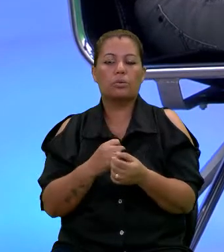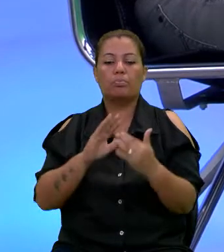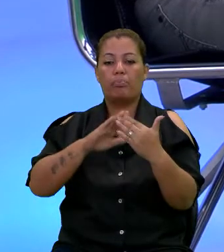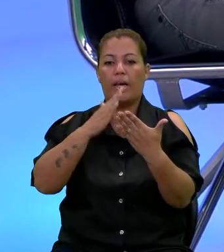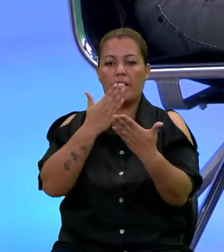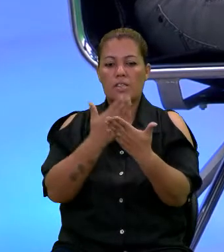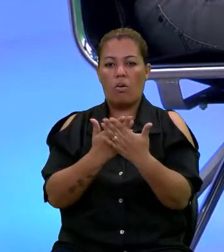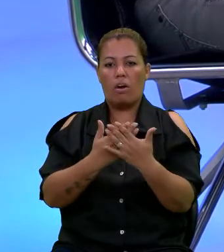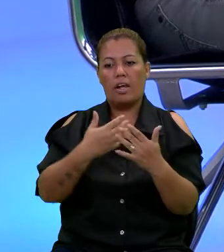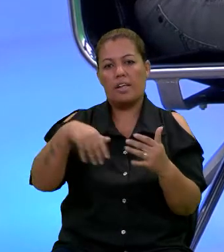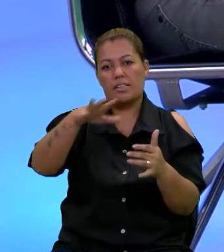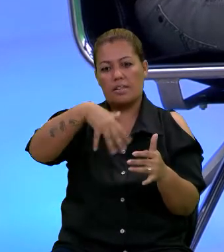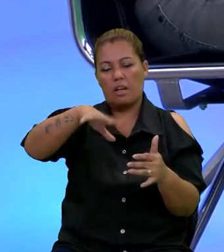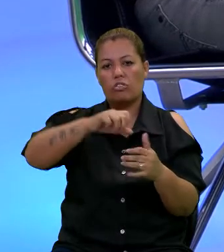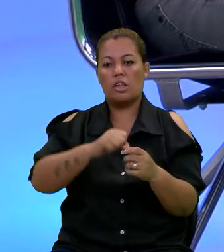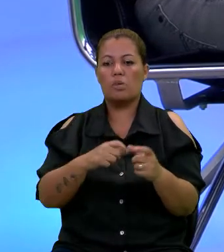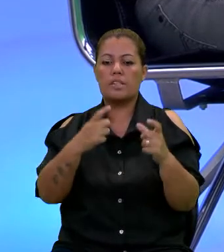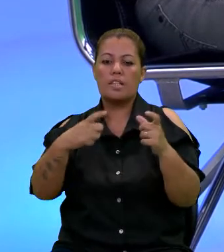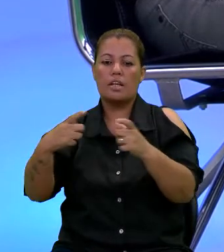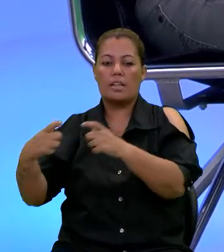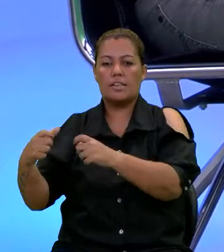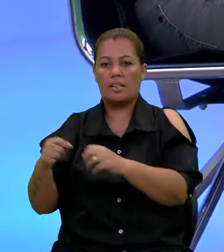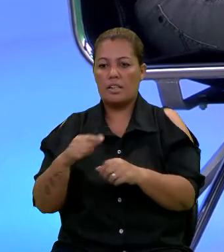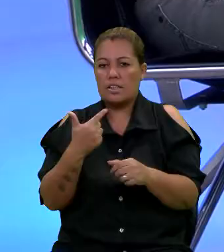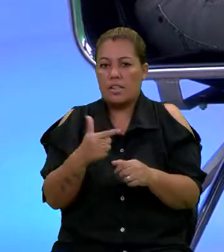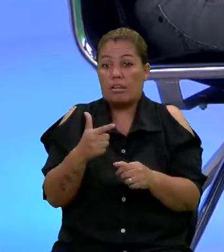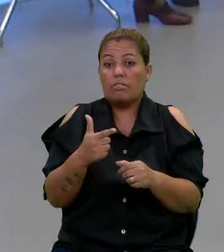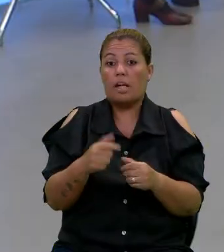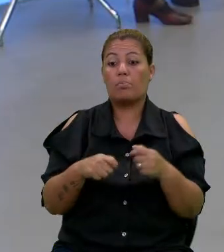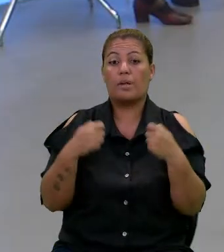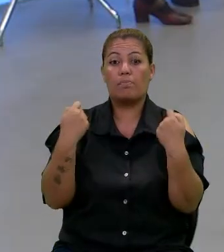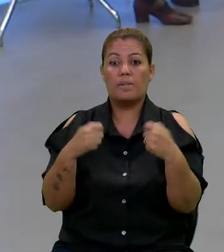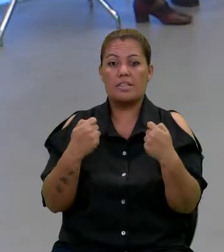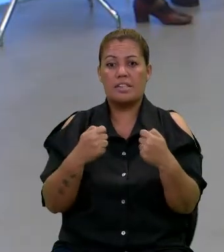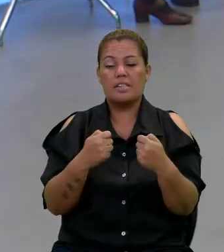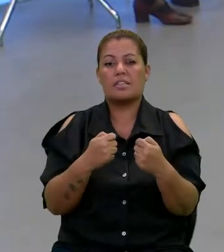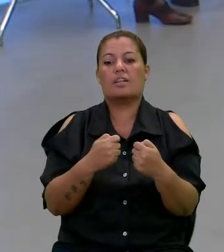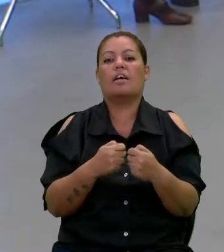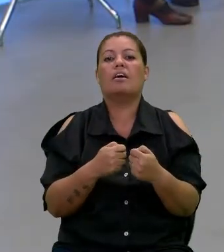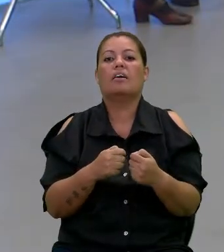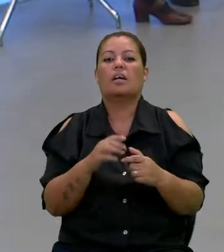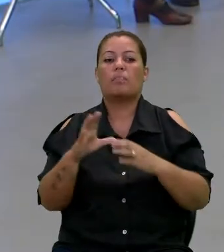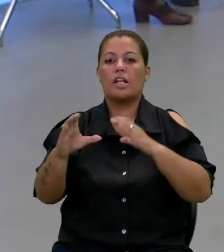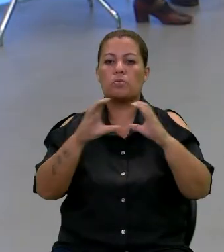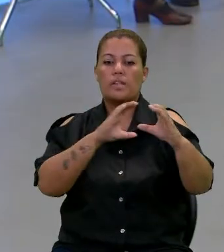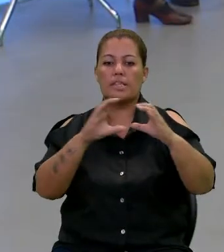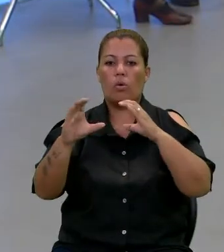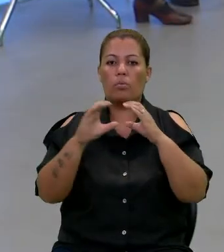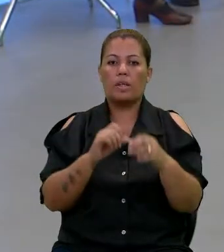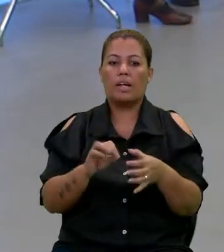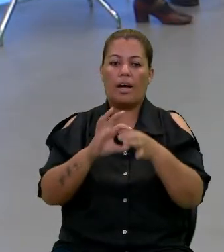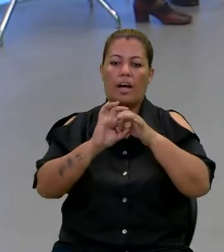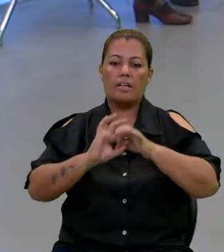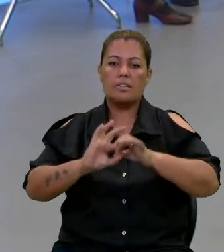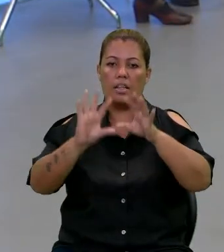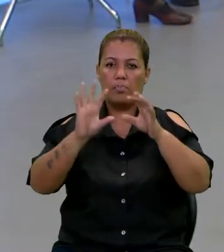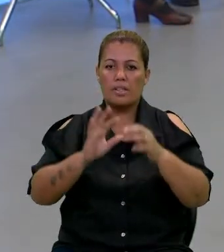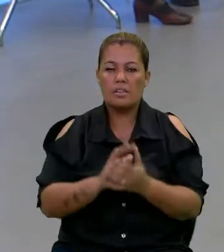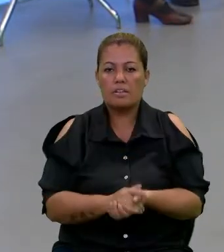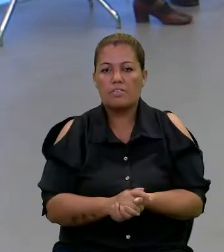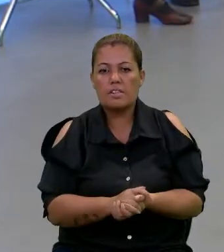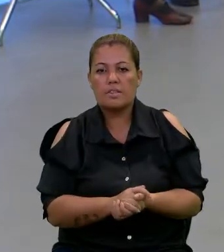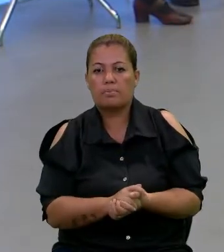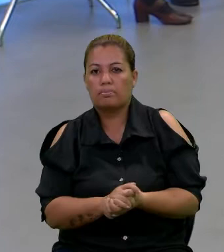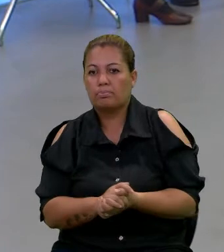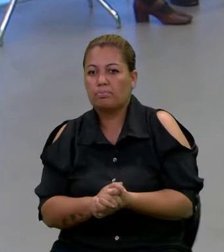do surdo pela escola e a central de livros nas cidades que não tem, porque precisa, né, para eles poderem se comunicar e serem